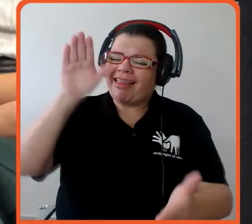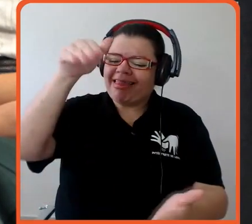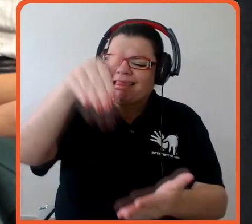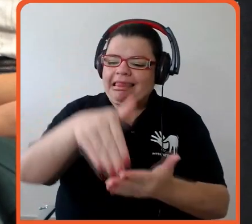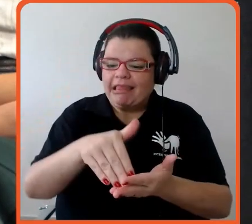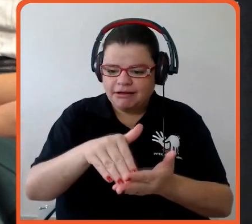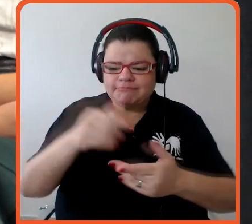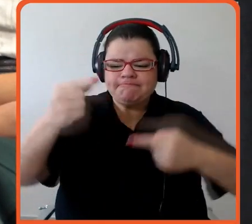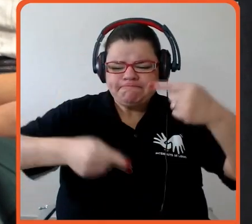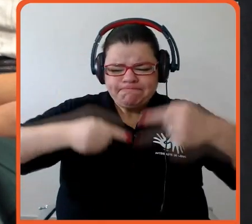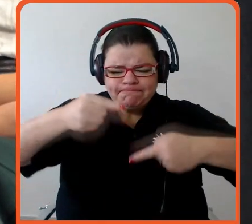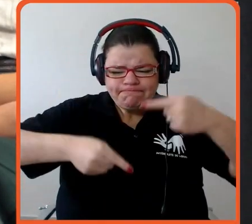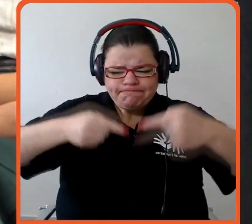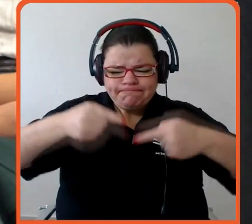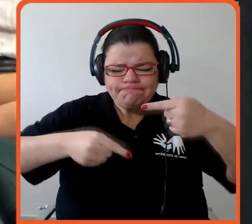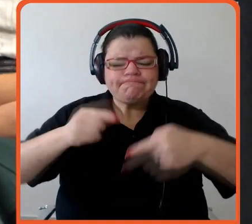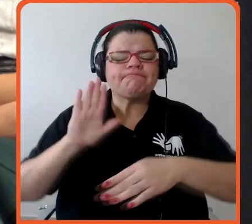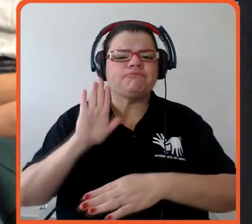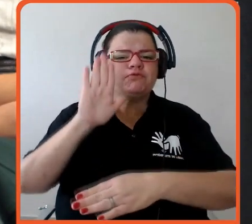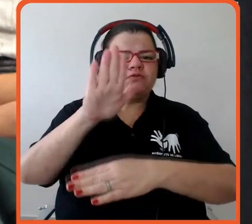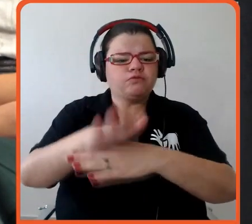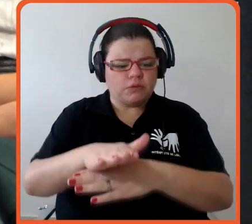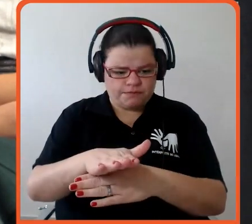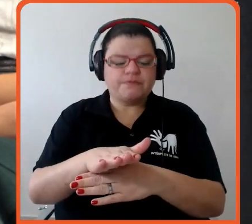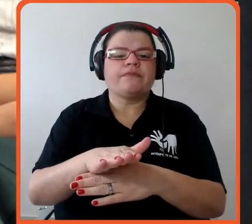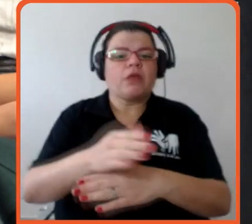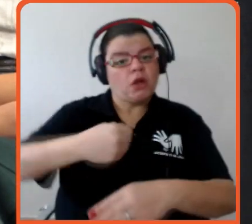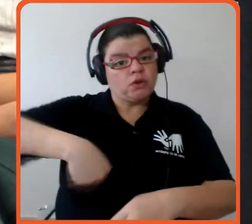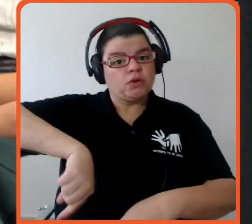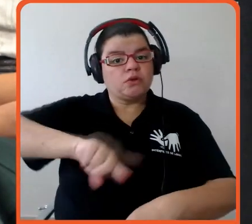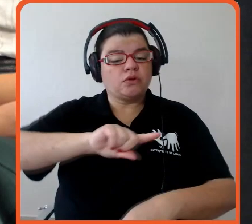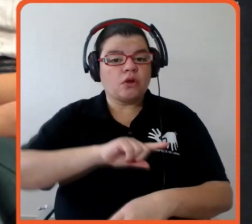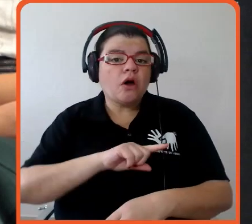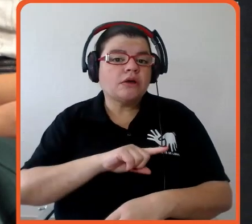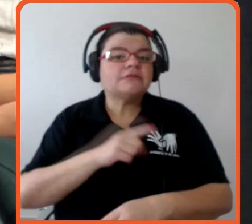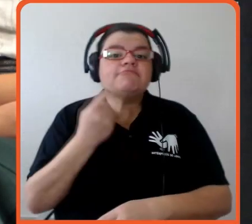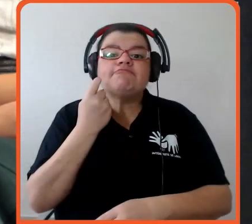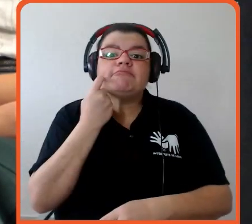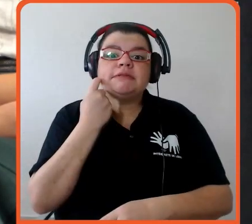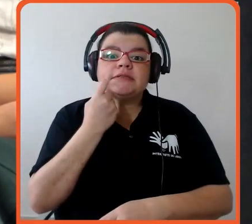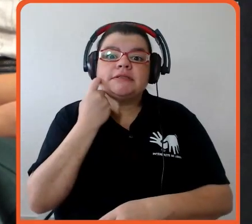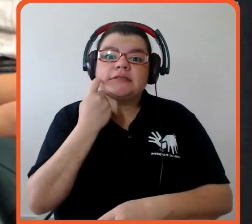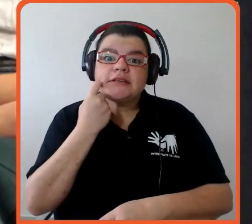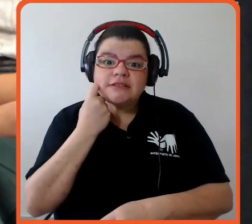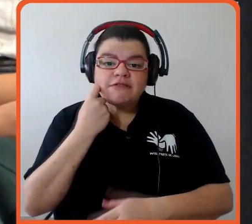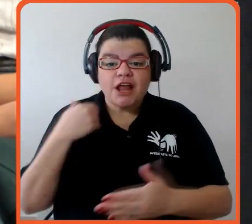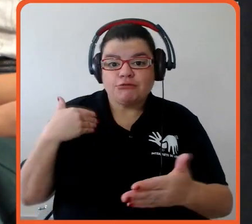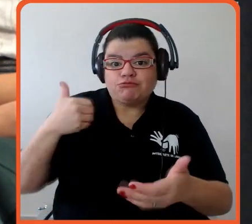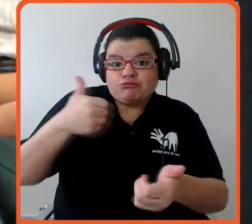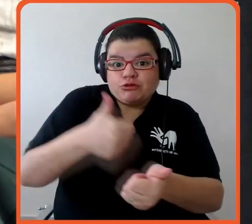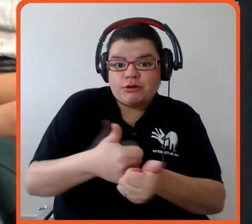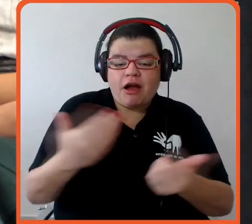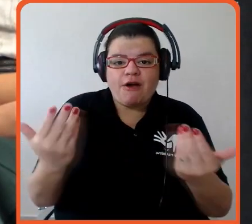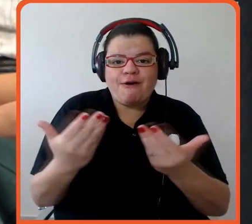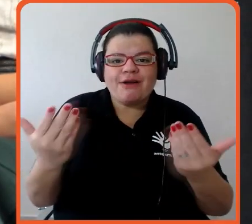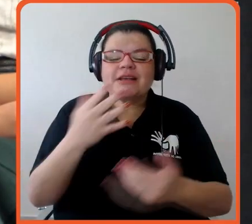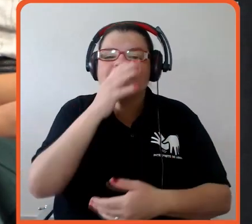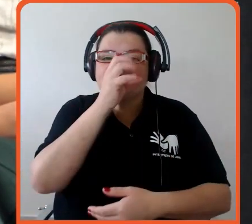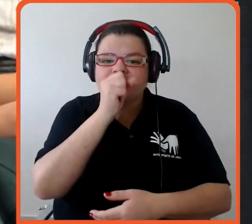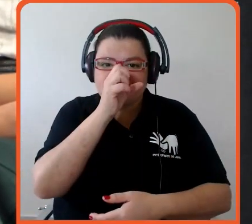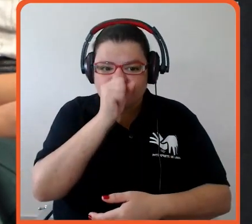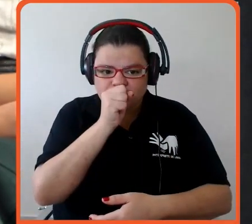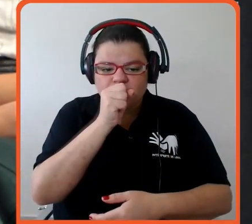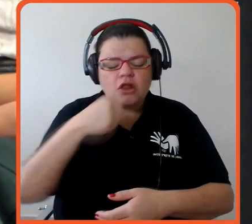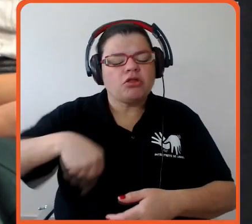dia, que na verdade saiu do último dia que seria sexta-feira, a gente chegou até o sábado para a gente chegar no pacto